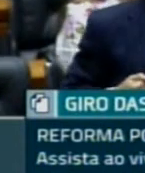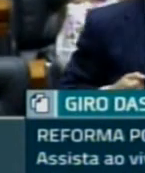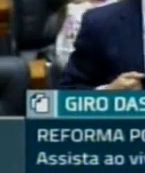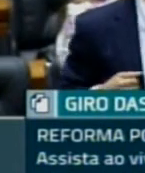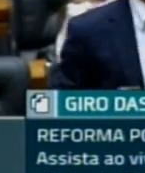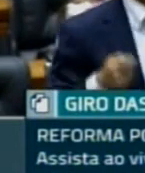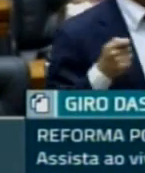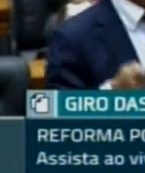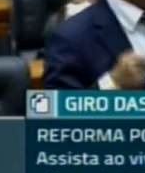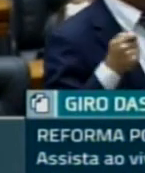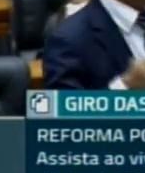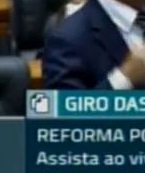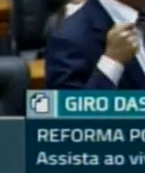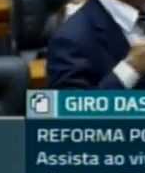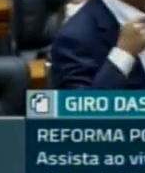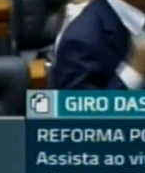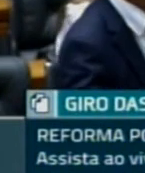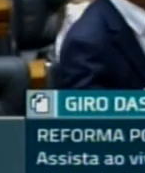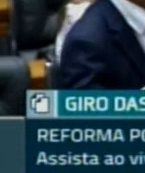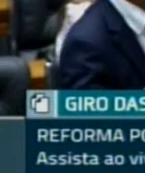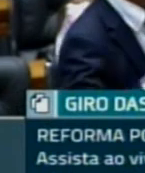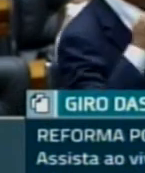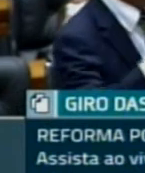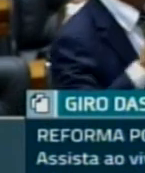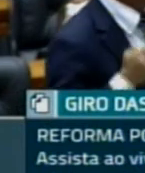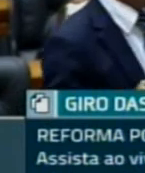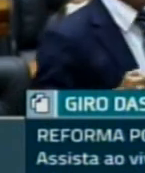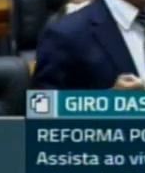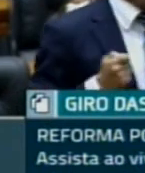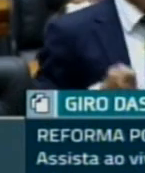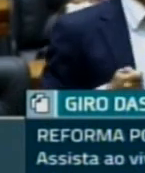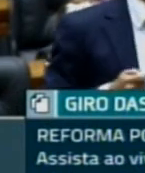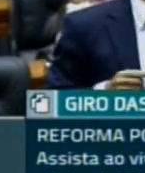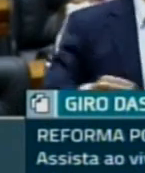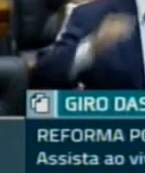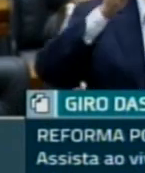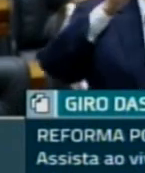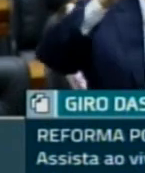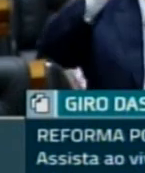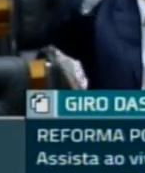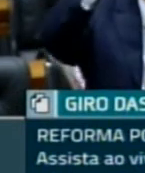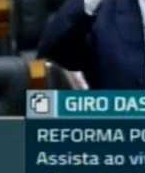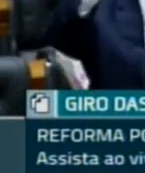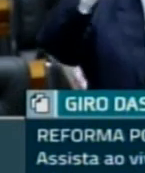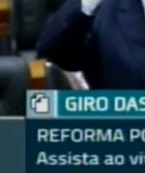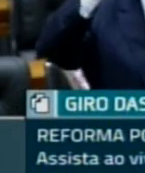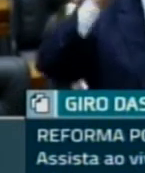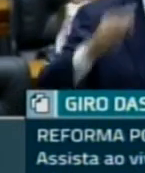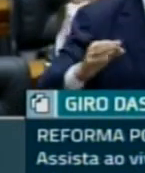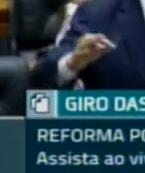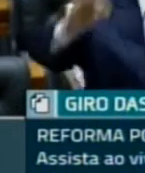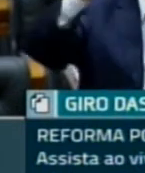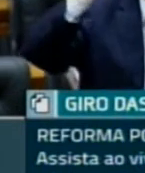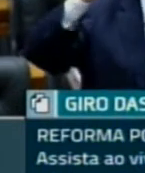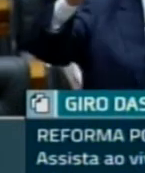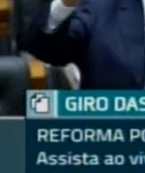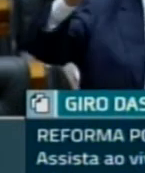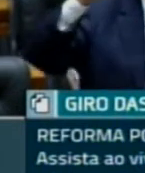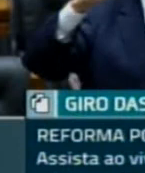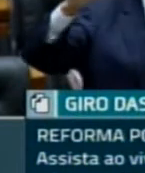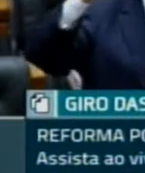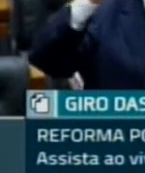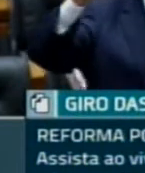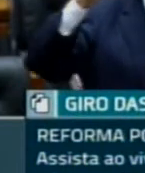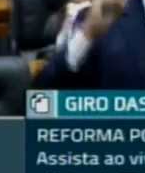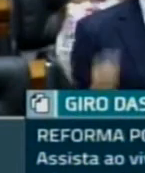encontramos, a responsabilidade séria com a segurança pública. Vossa Excelência foi muito feliz quando